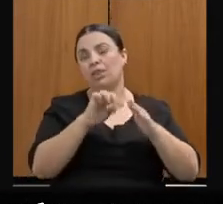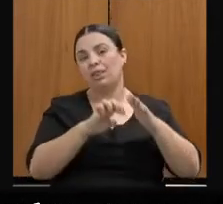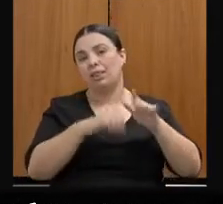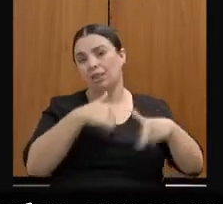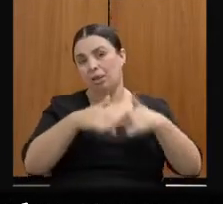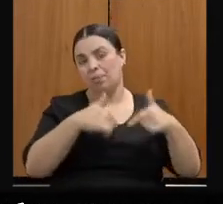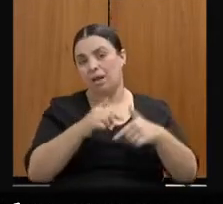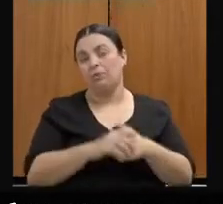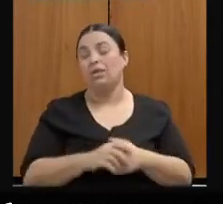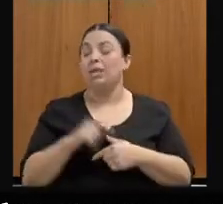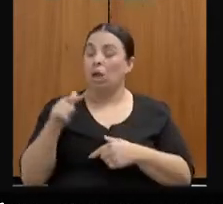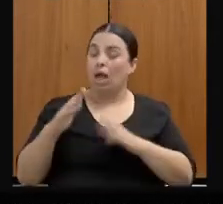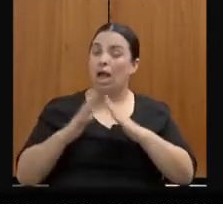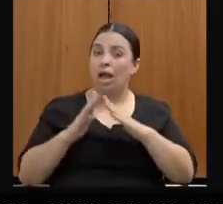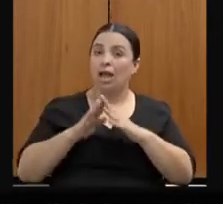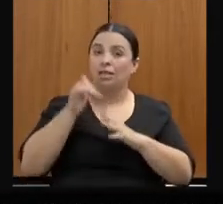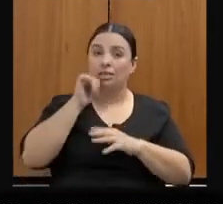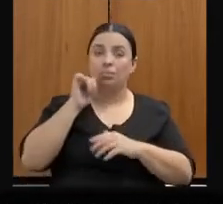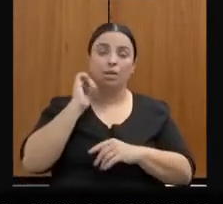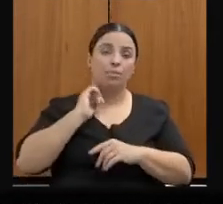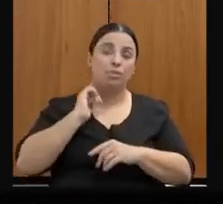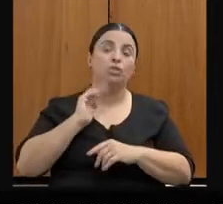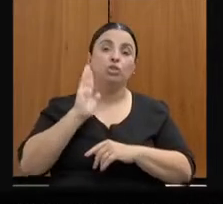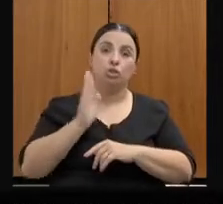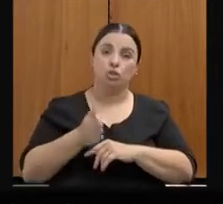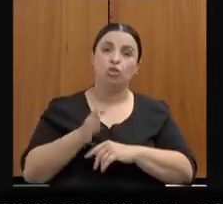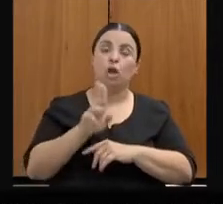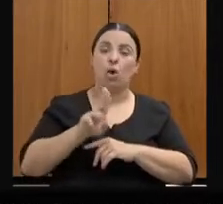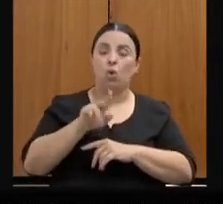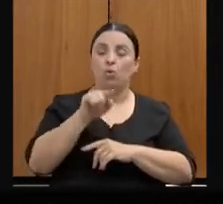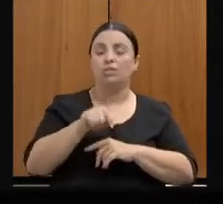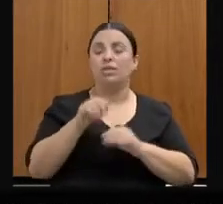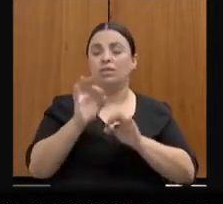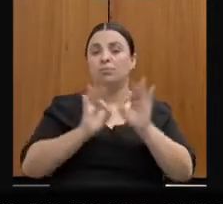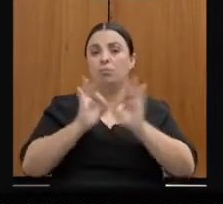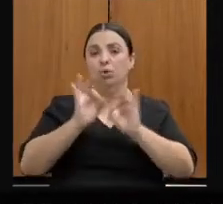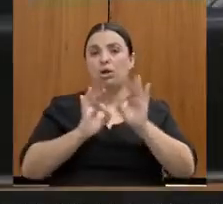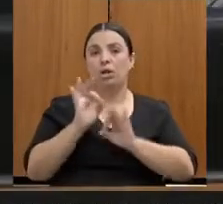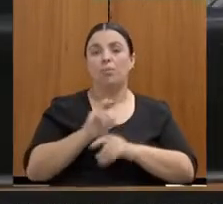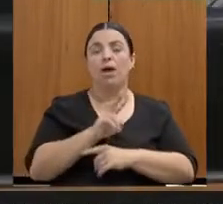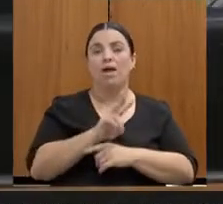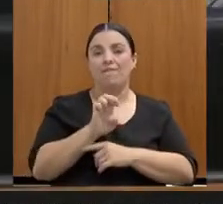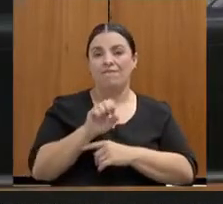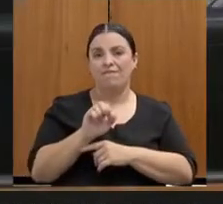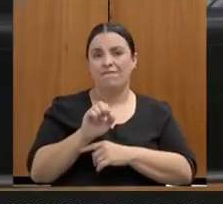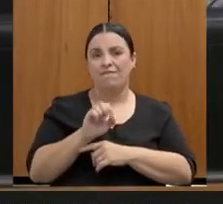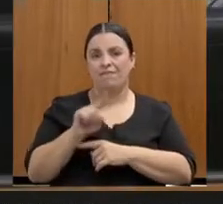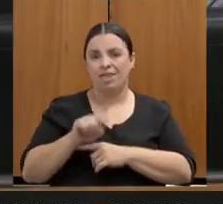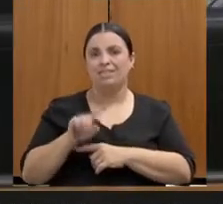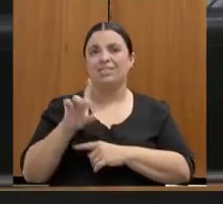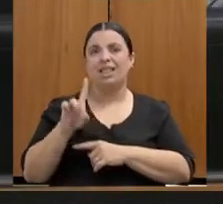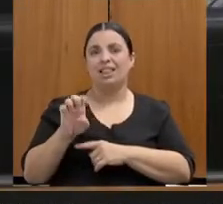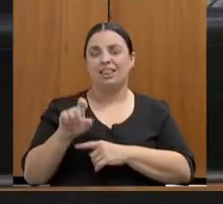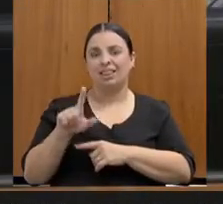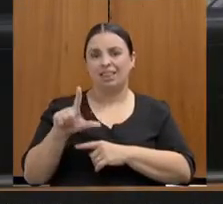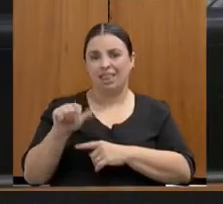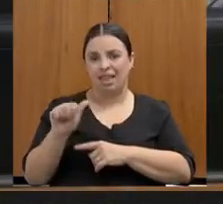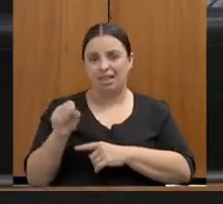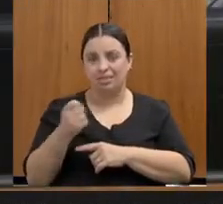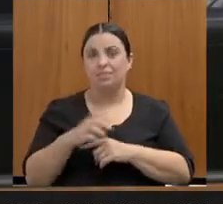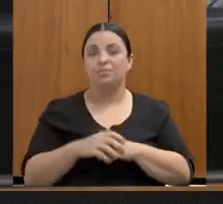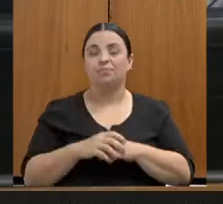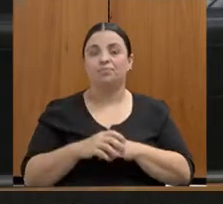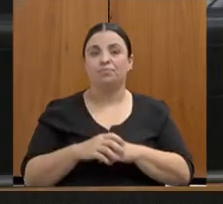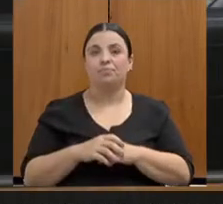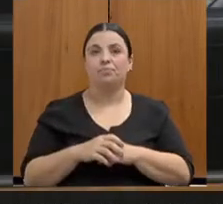já trabalha com o programa A Vez Delas. Ótimo. E as delegacias?